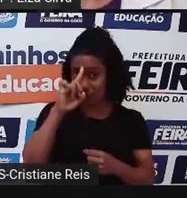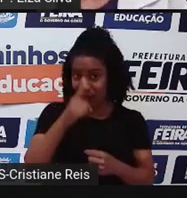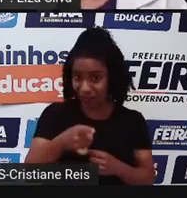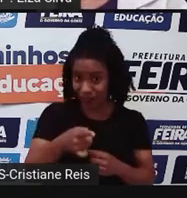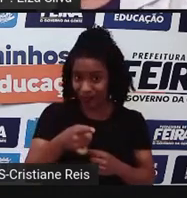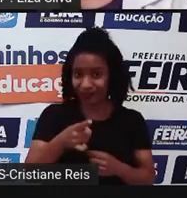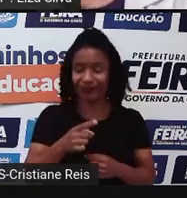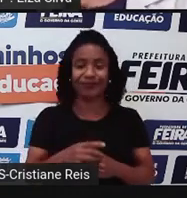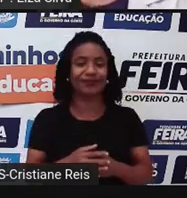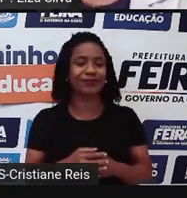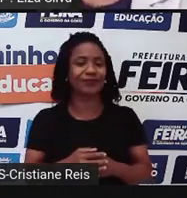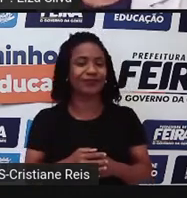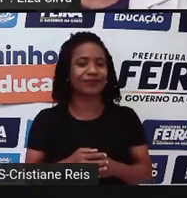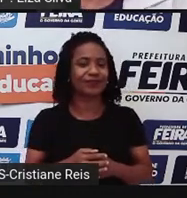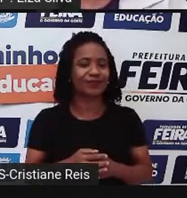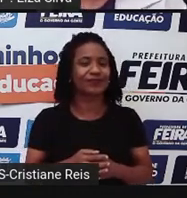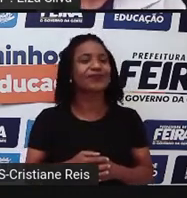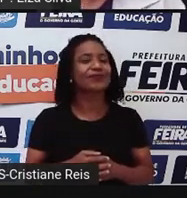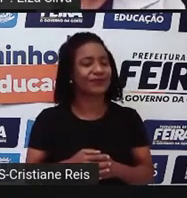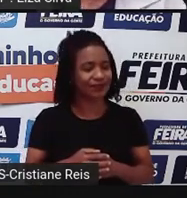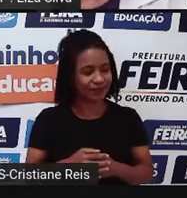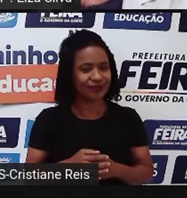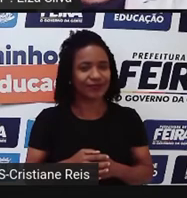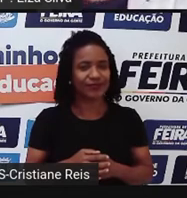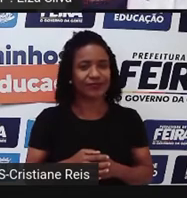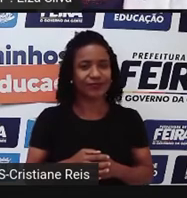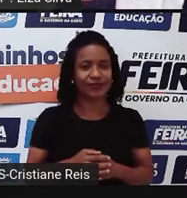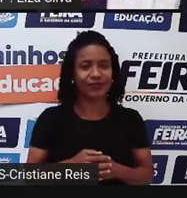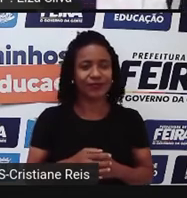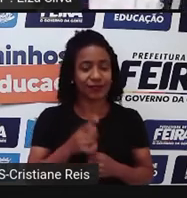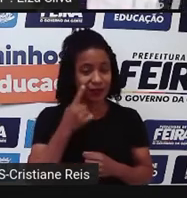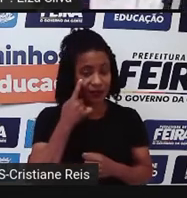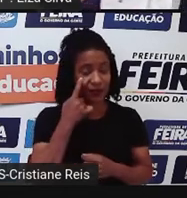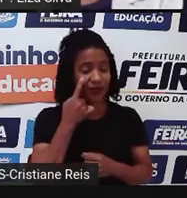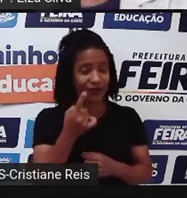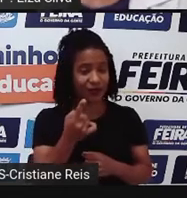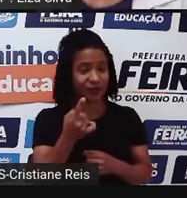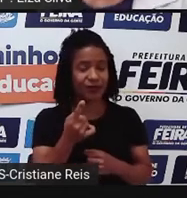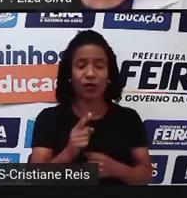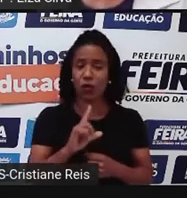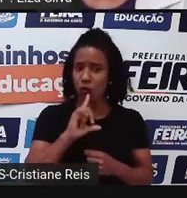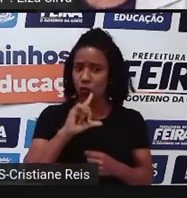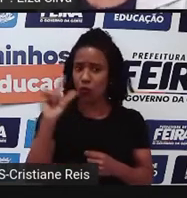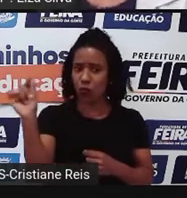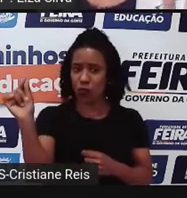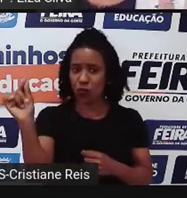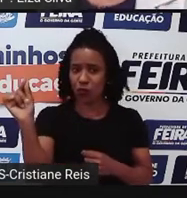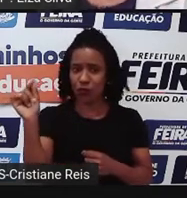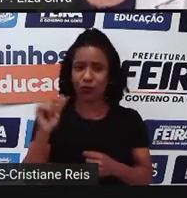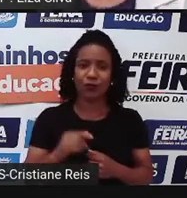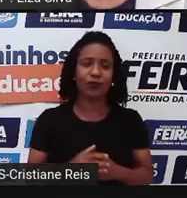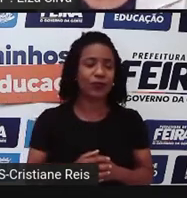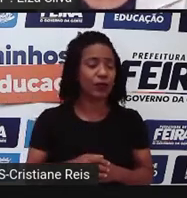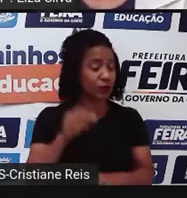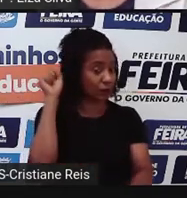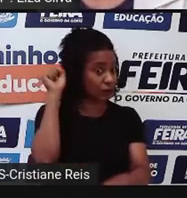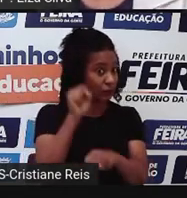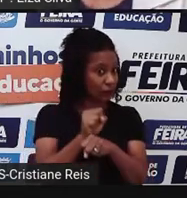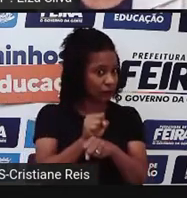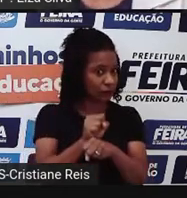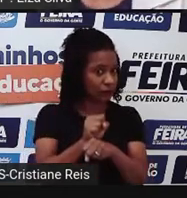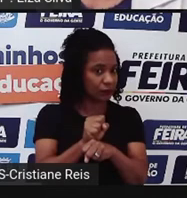go away, stop that, so, go away, vá embora, ignore, pare com isso,